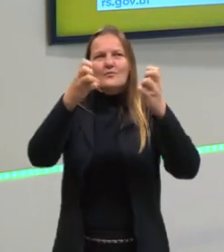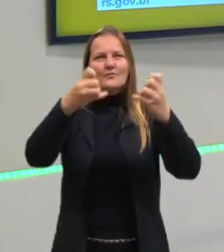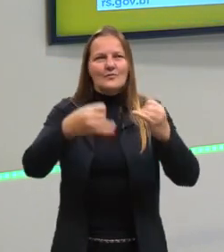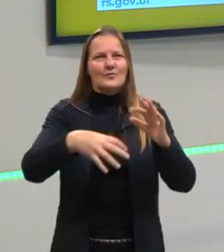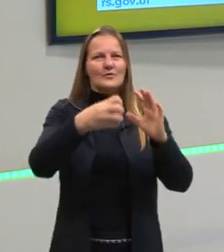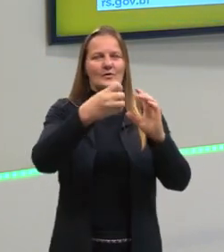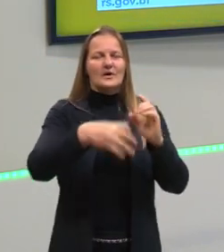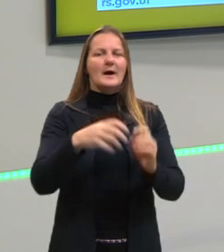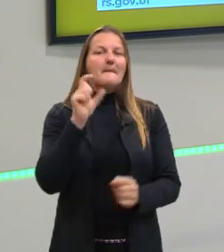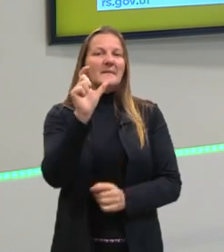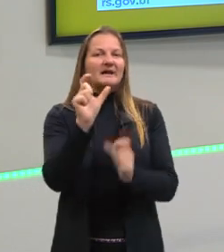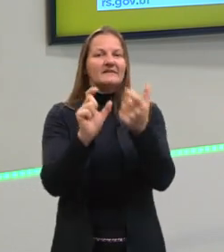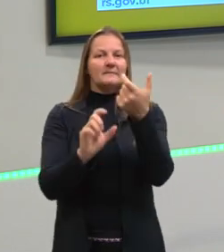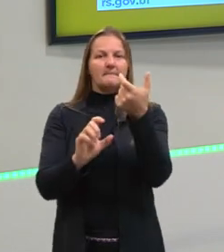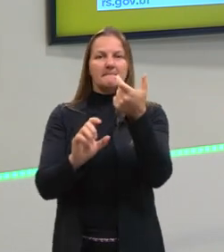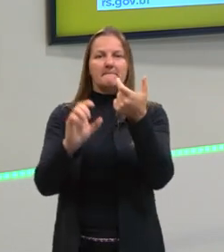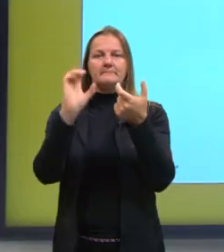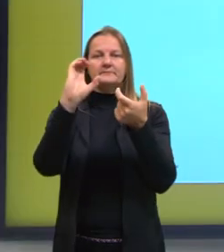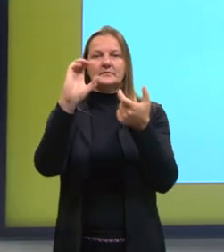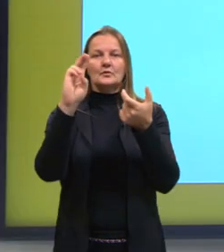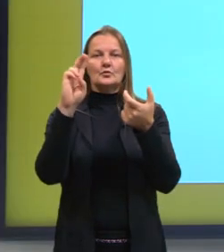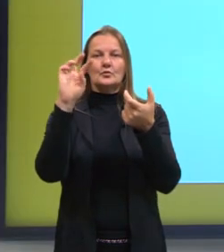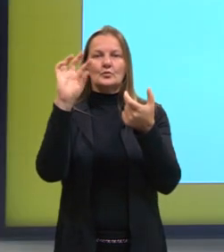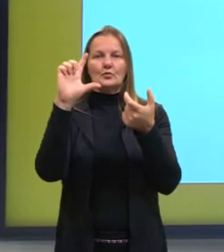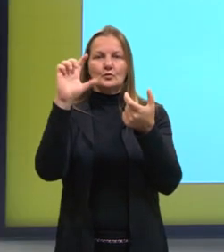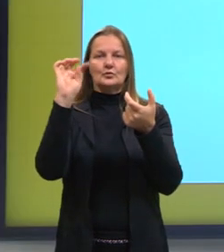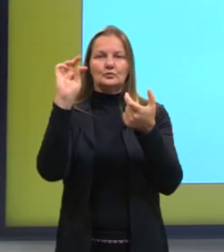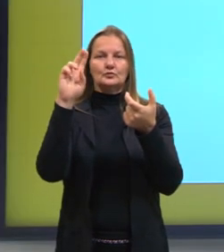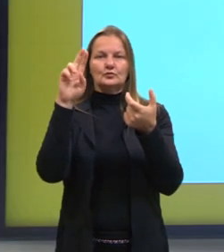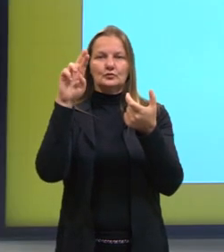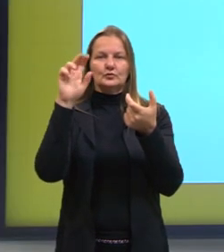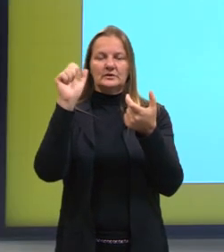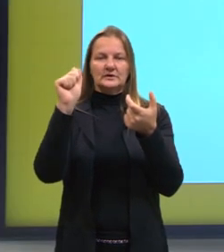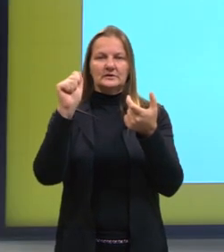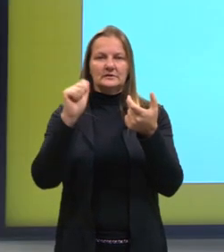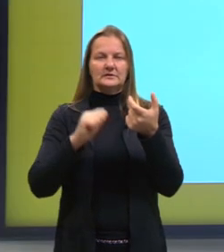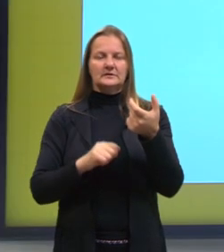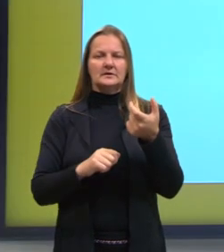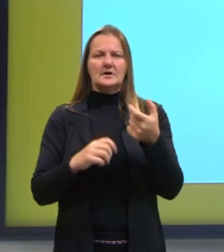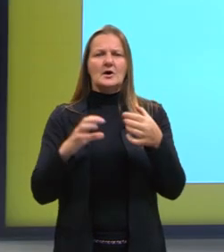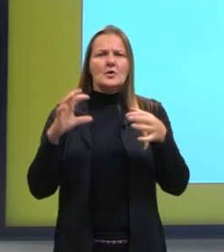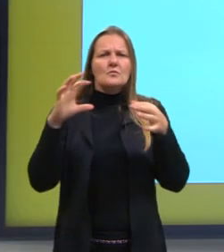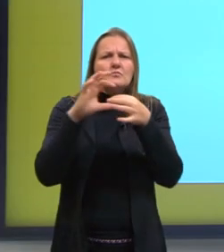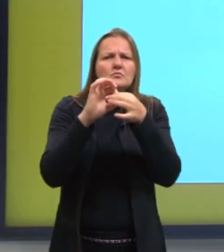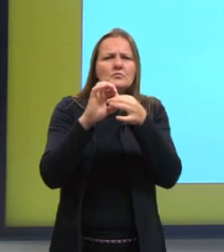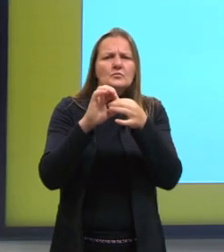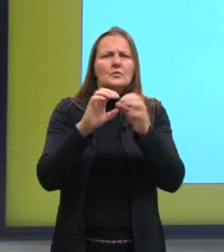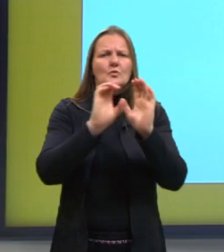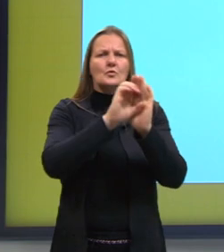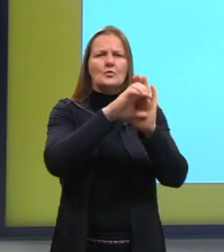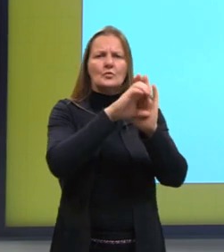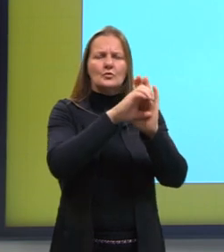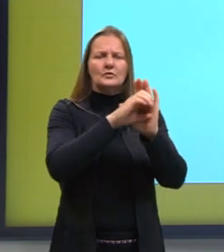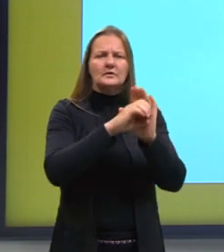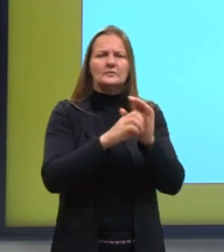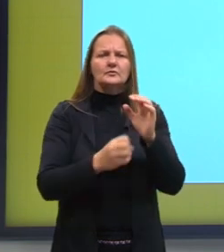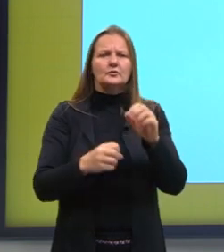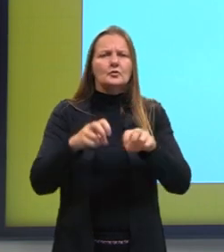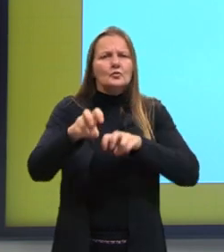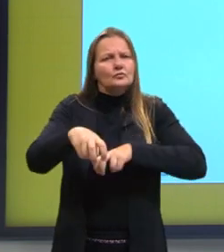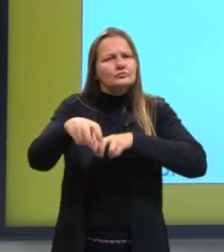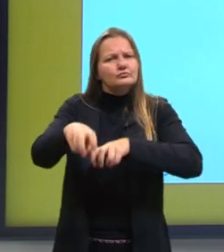cultura, ela tem vários significados, né? Ela pode ser ligada à cultura de quem produz,